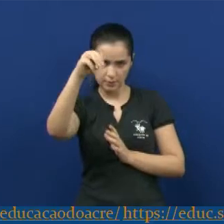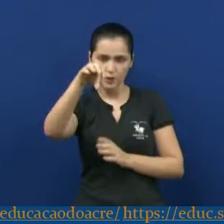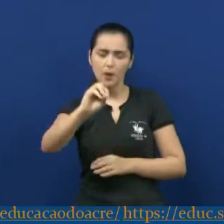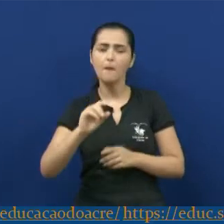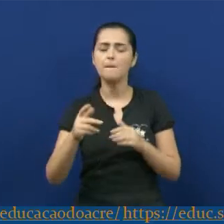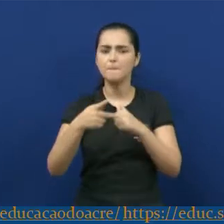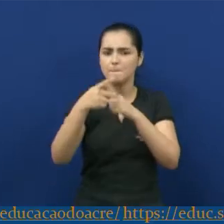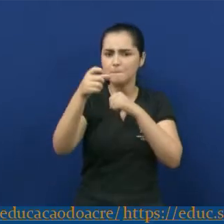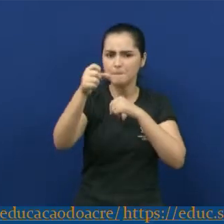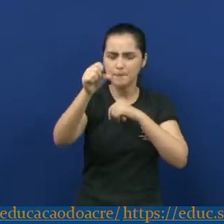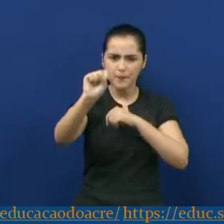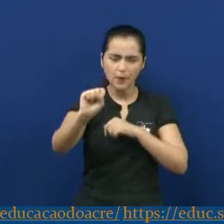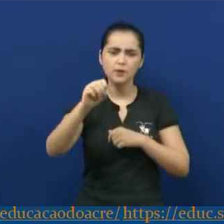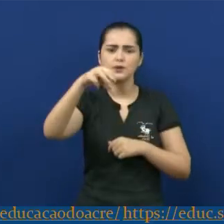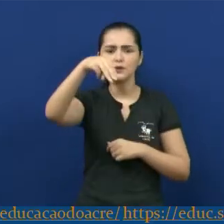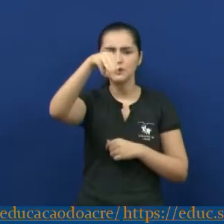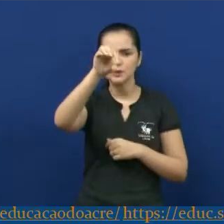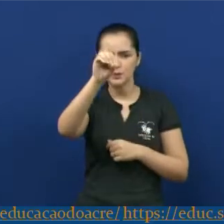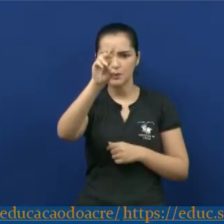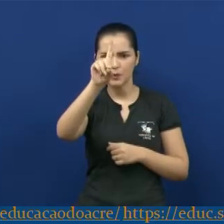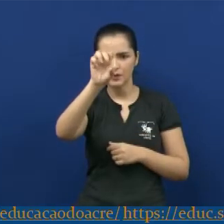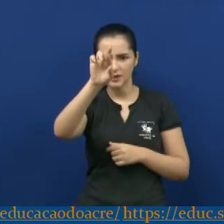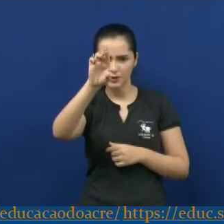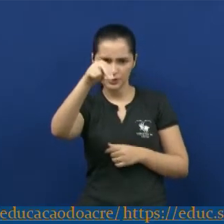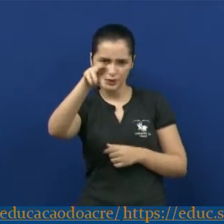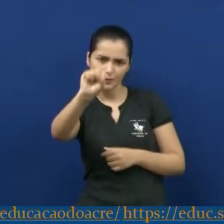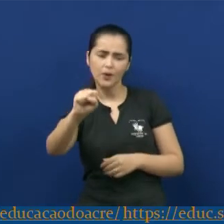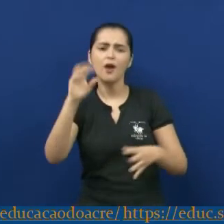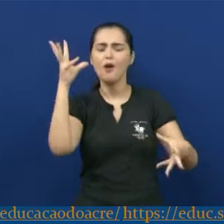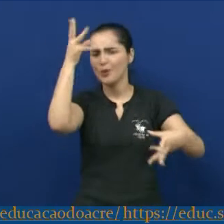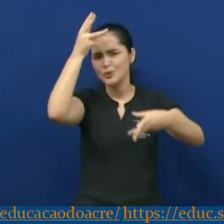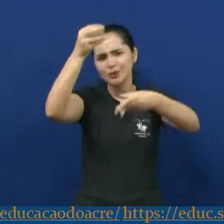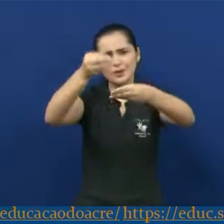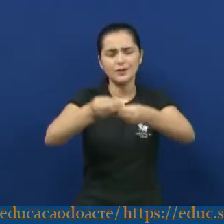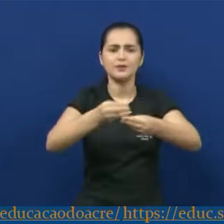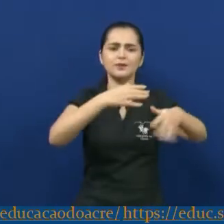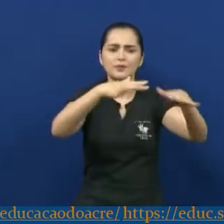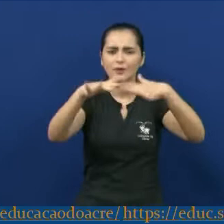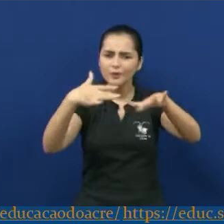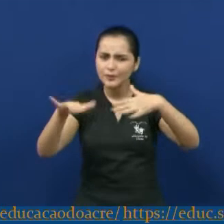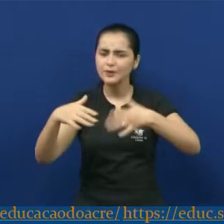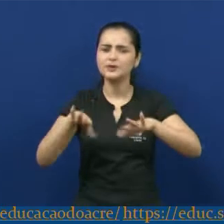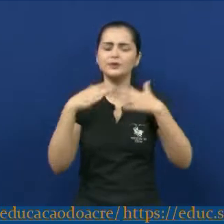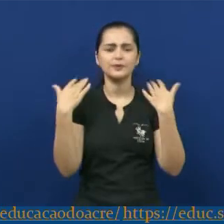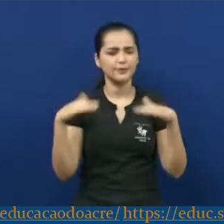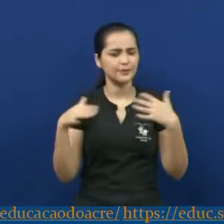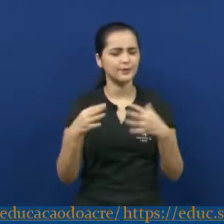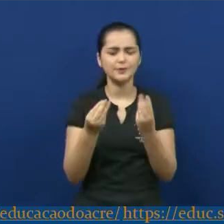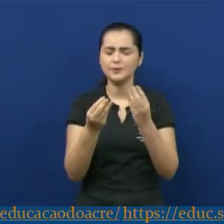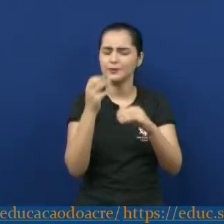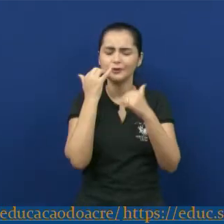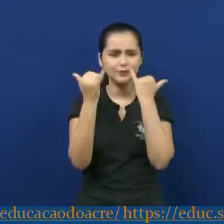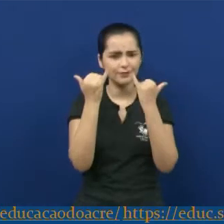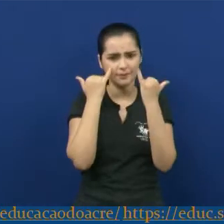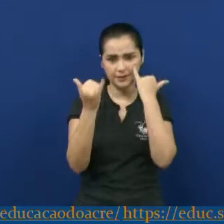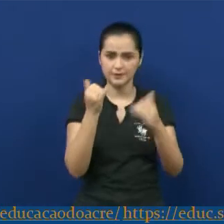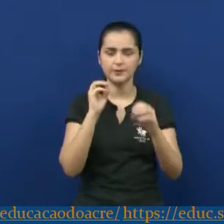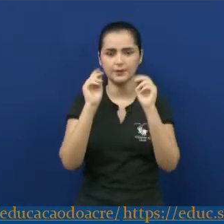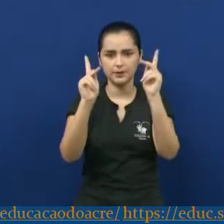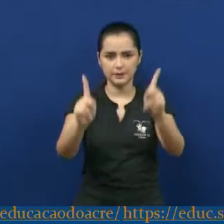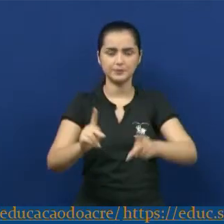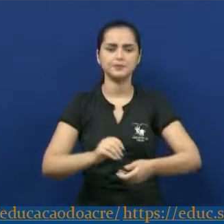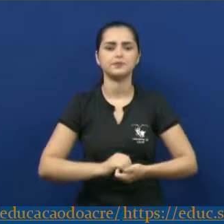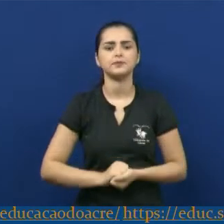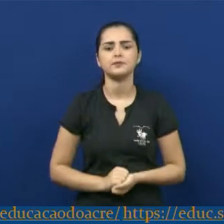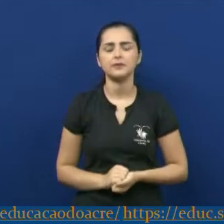Isso é um breve resumo do que é o modernismo, porque, como eu falei, é um movimento bastante, tem muita informação, ok?